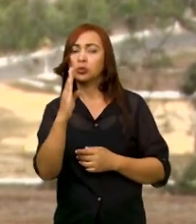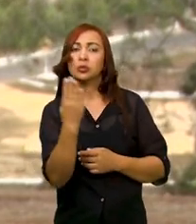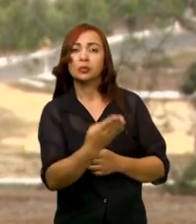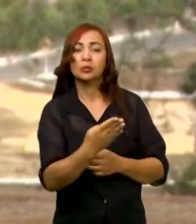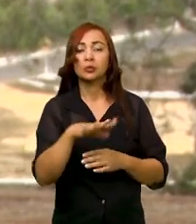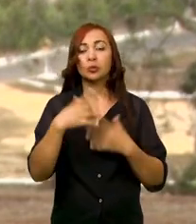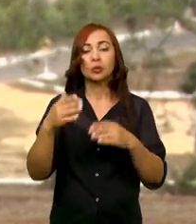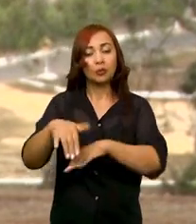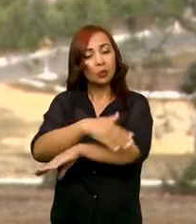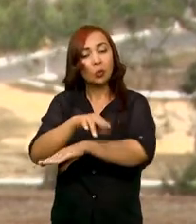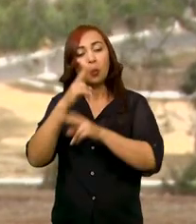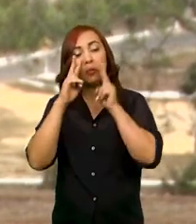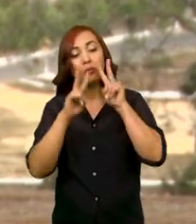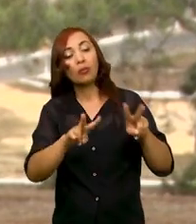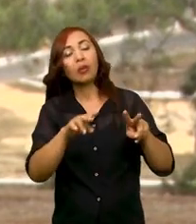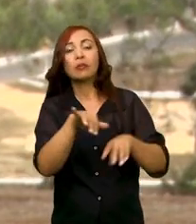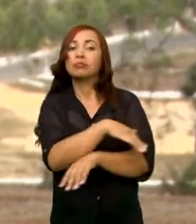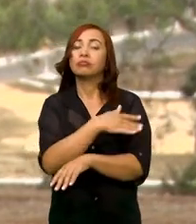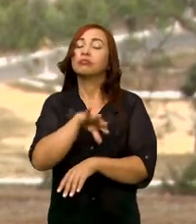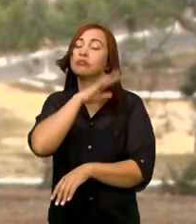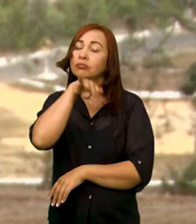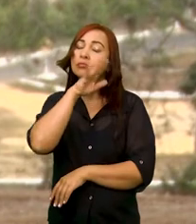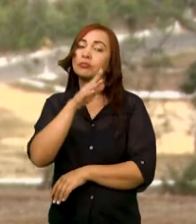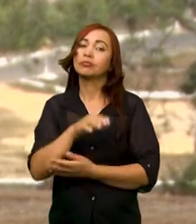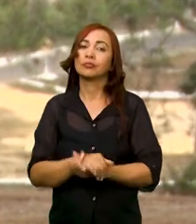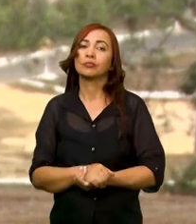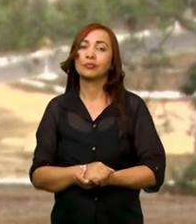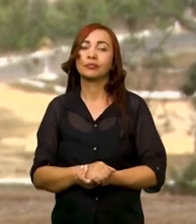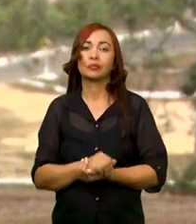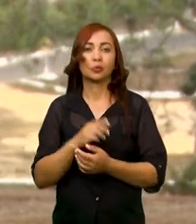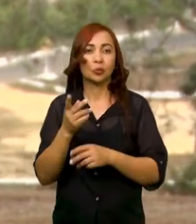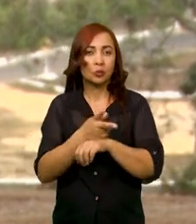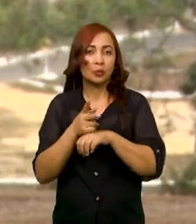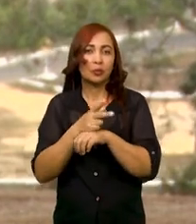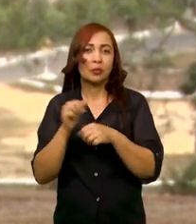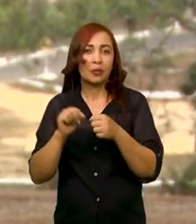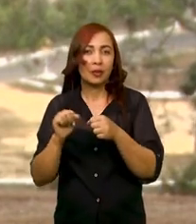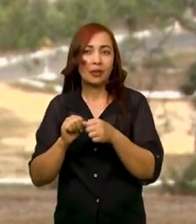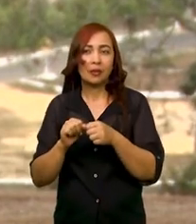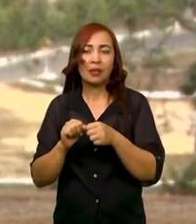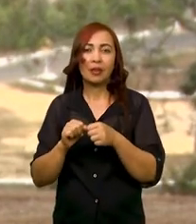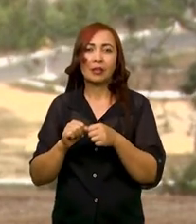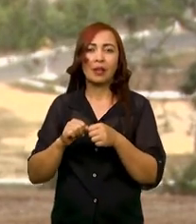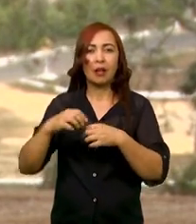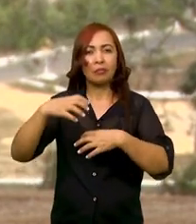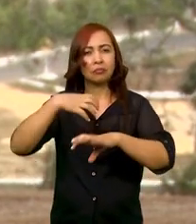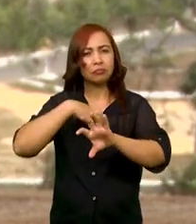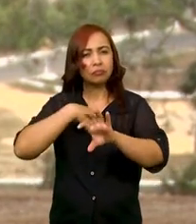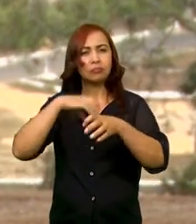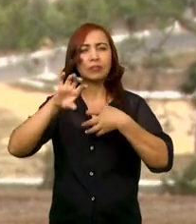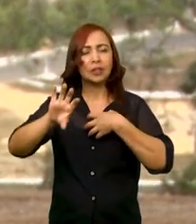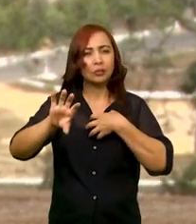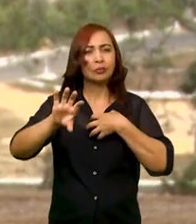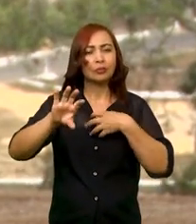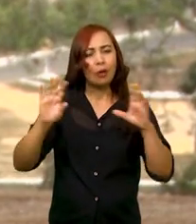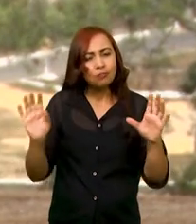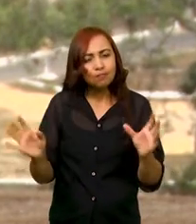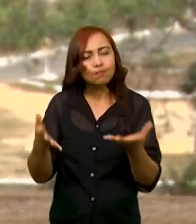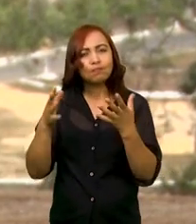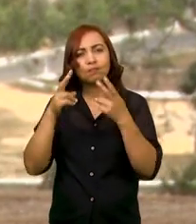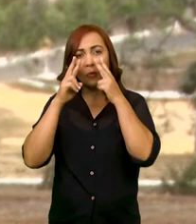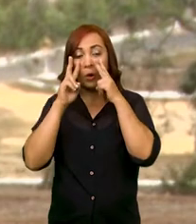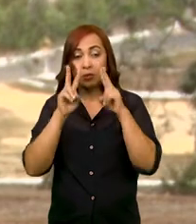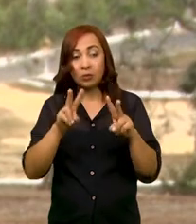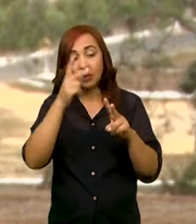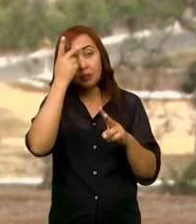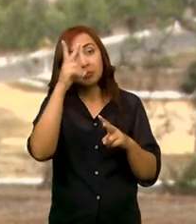quando vê um animal. Então a gente tentou despertar justamente esse senso de empatia, que é olhar para aquele